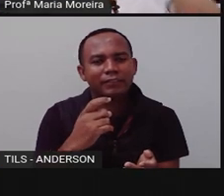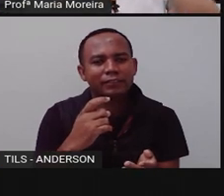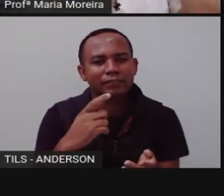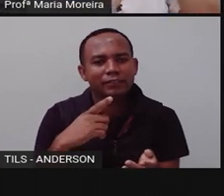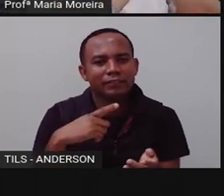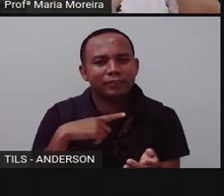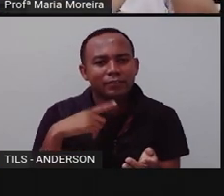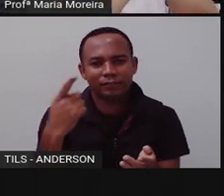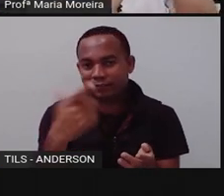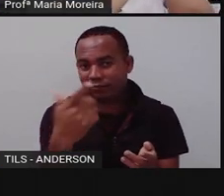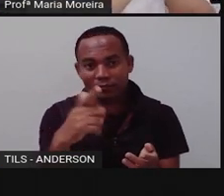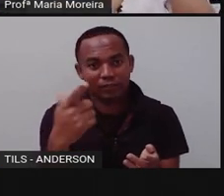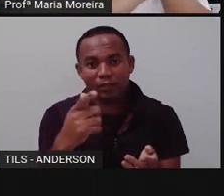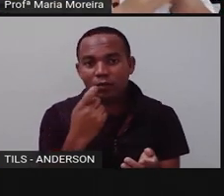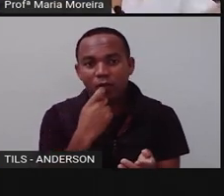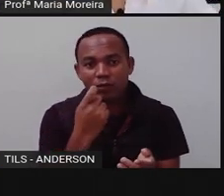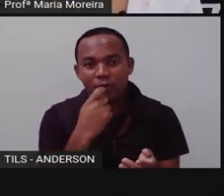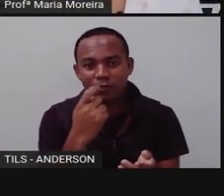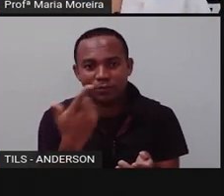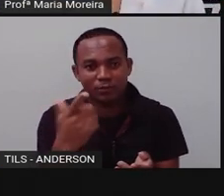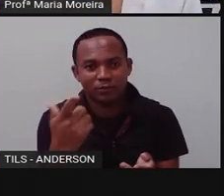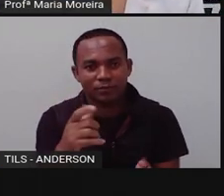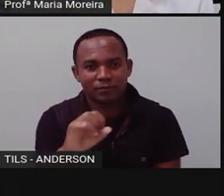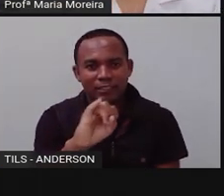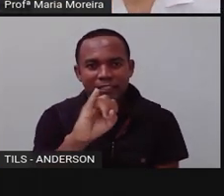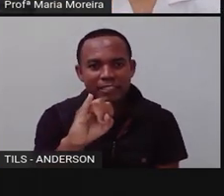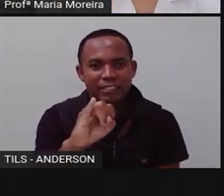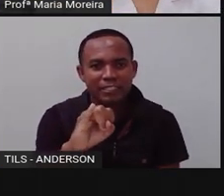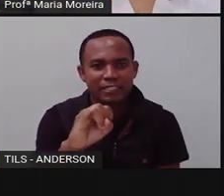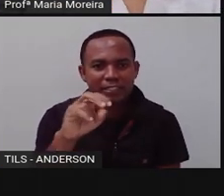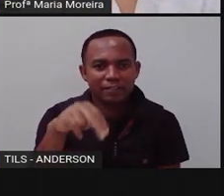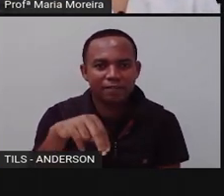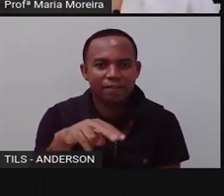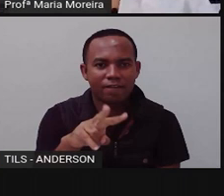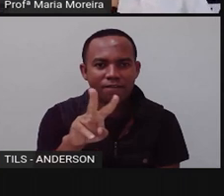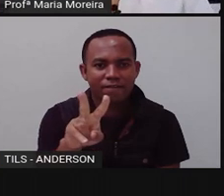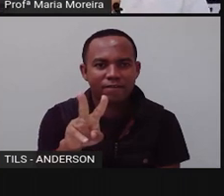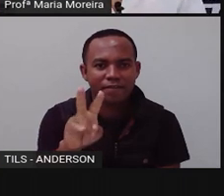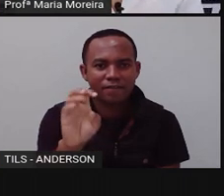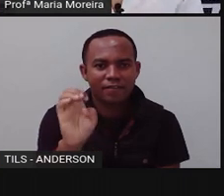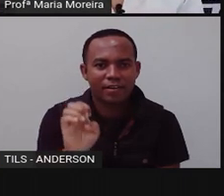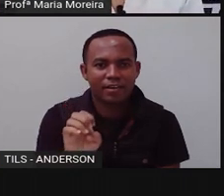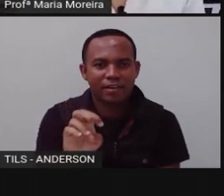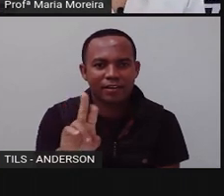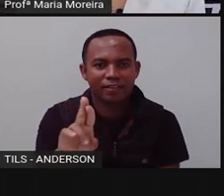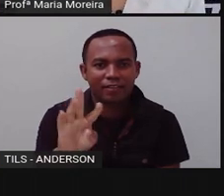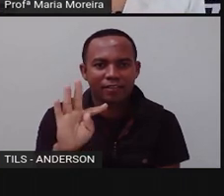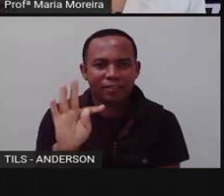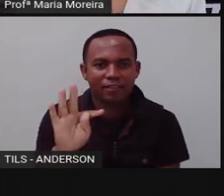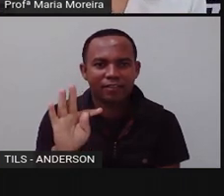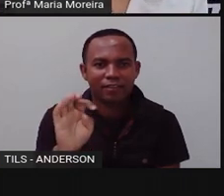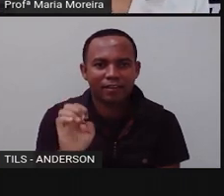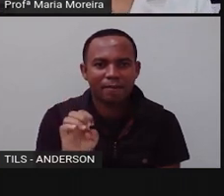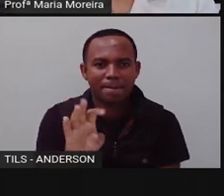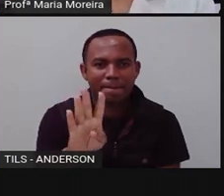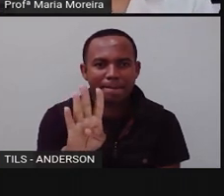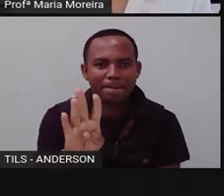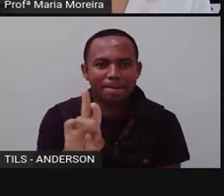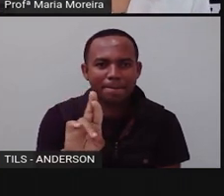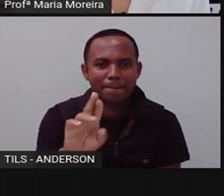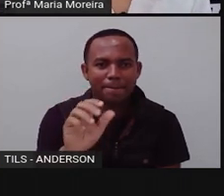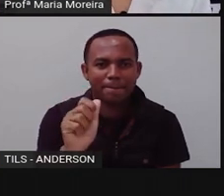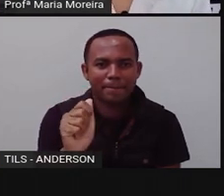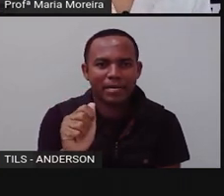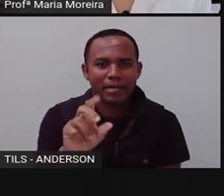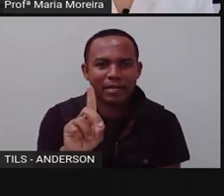Invertebrado. Esse menino é excelente, excelente, excelente. Ele é invertebrado, porque